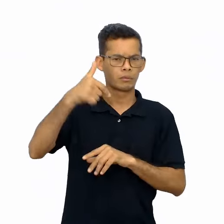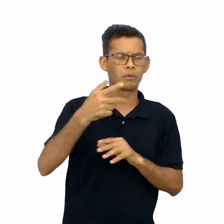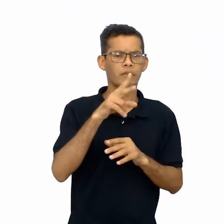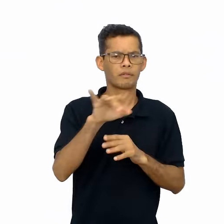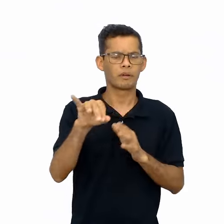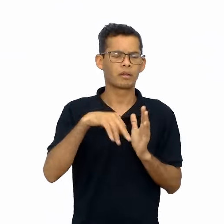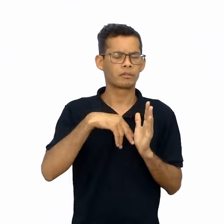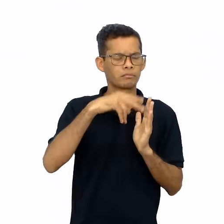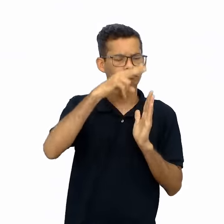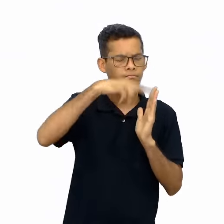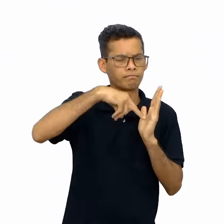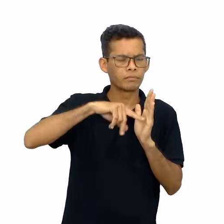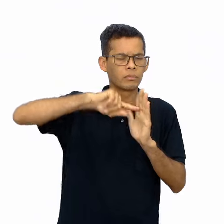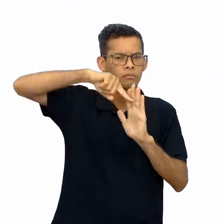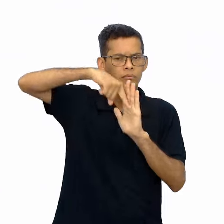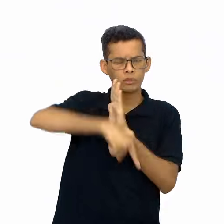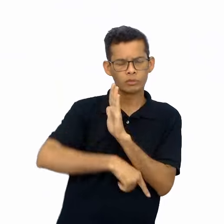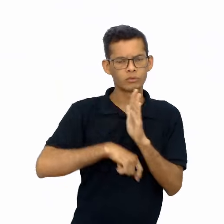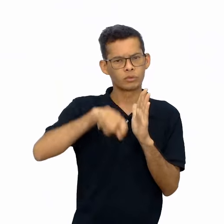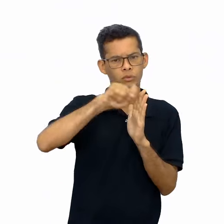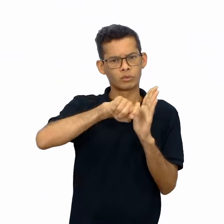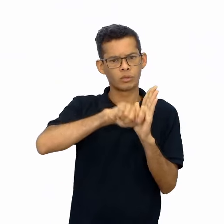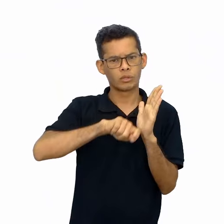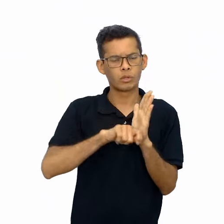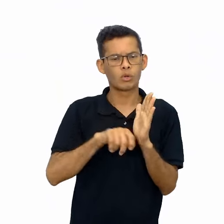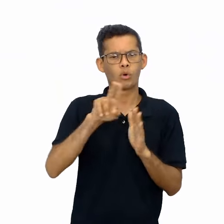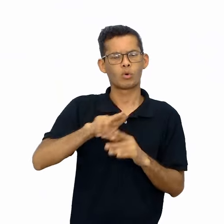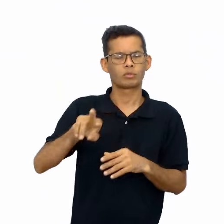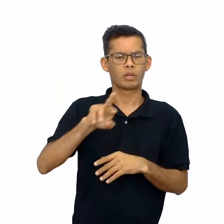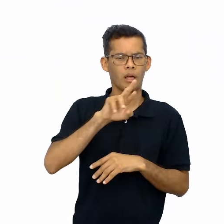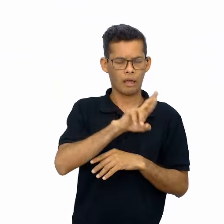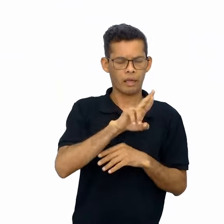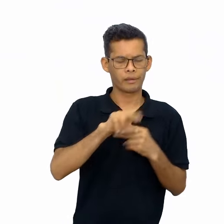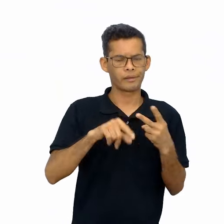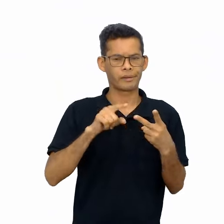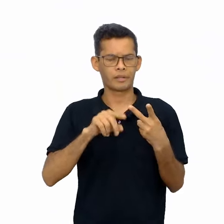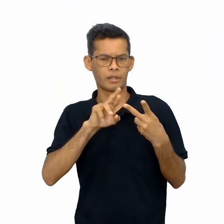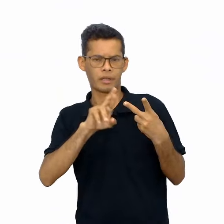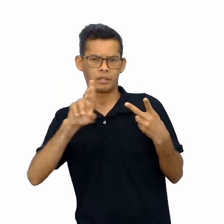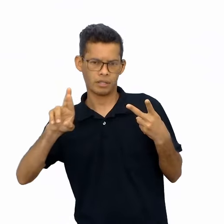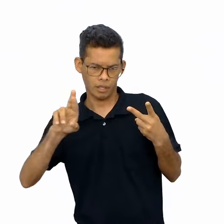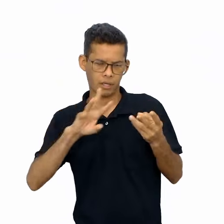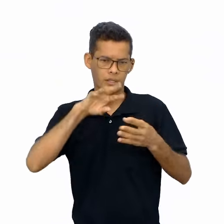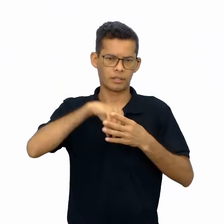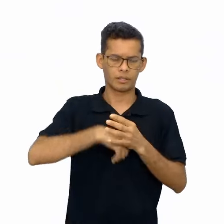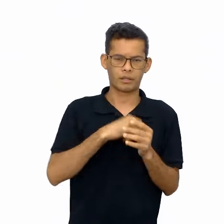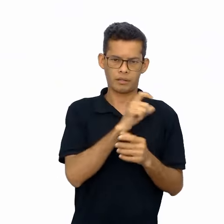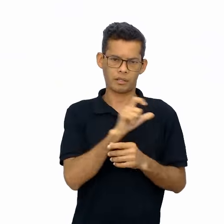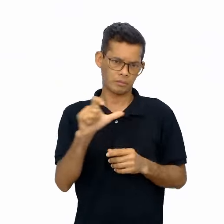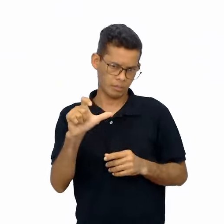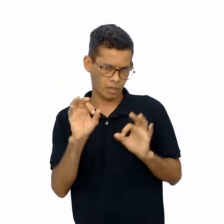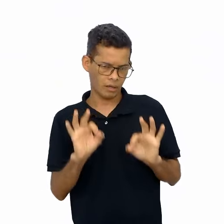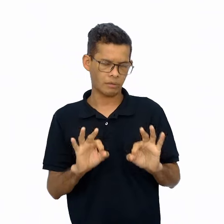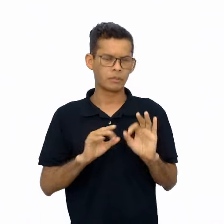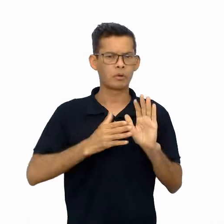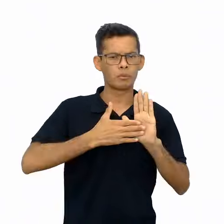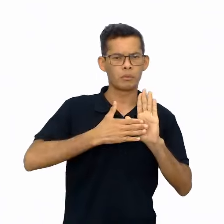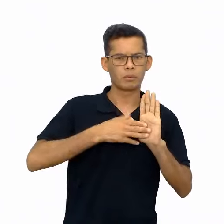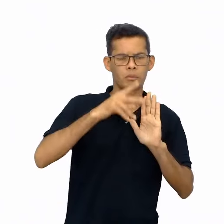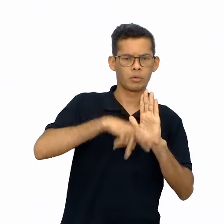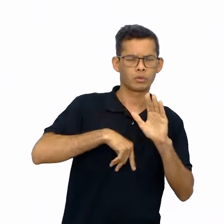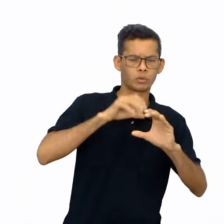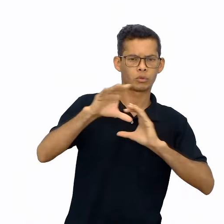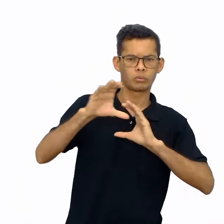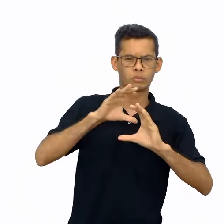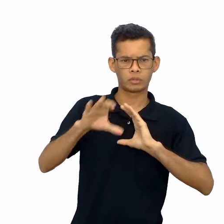regularidade ortográfica, envolvendo o uso do L e do RR em contexto intervocável. Como propósito comunicativo,